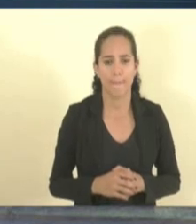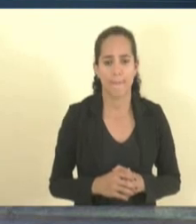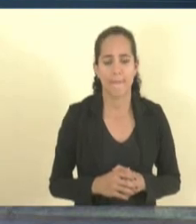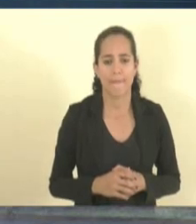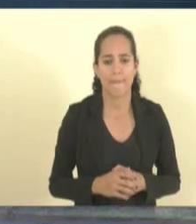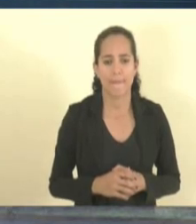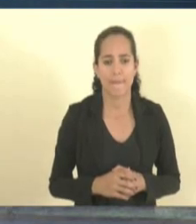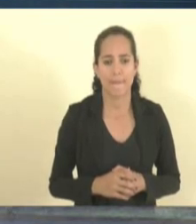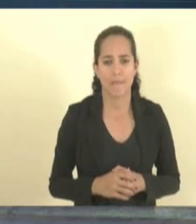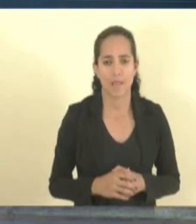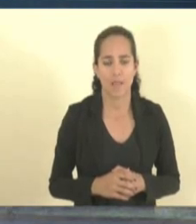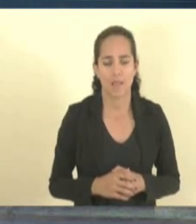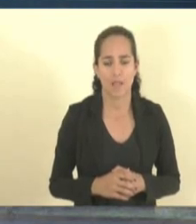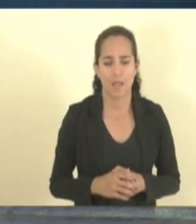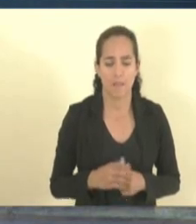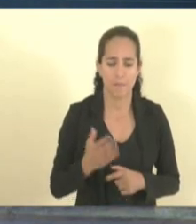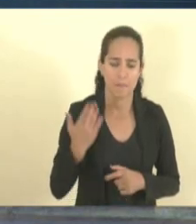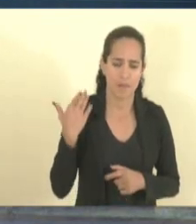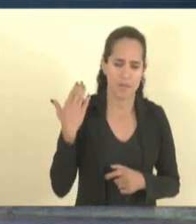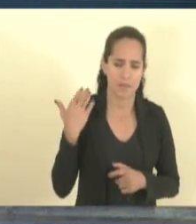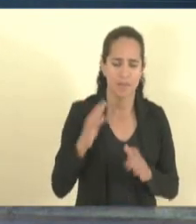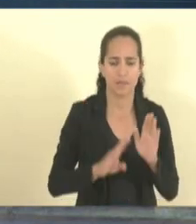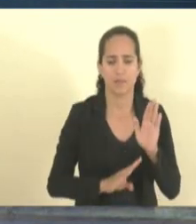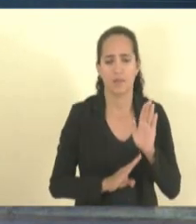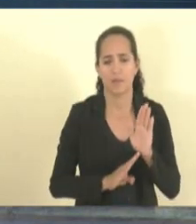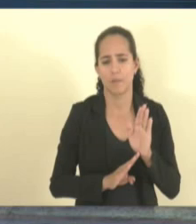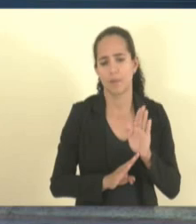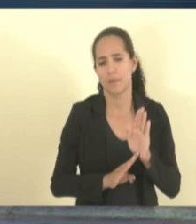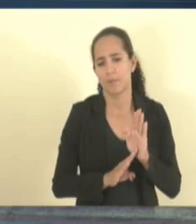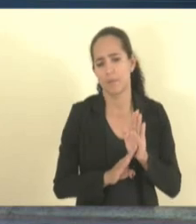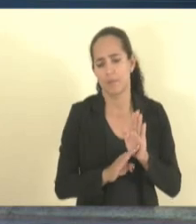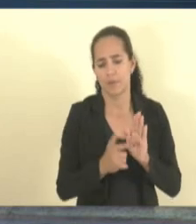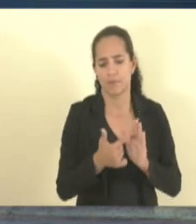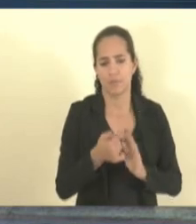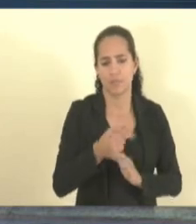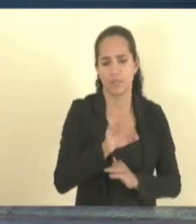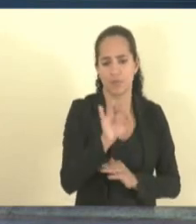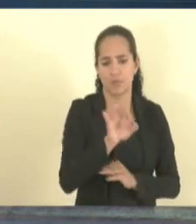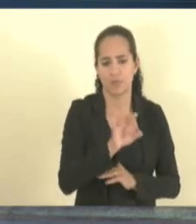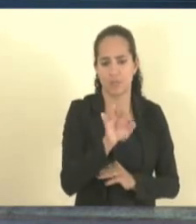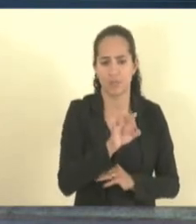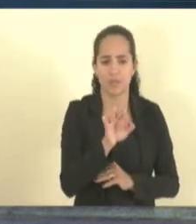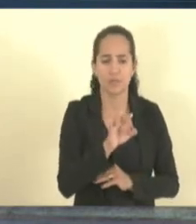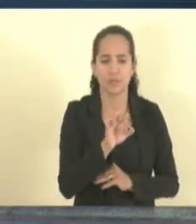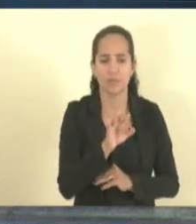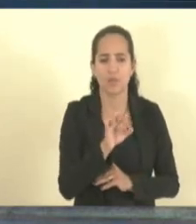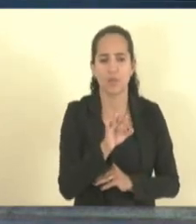Nós tivemos ano passado um crescimento de 27% do